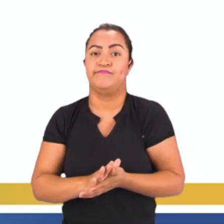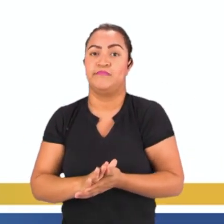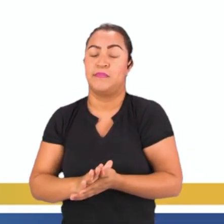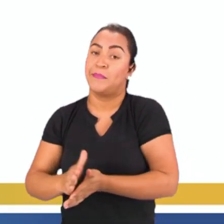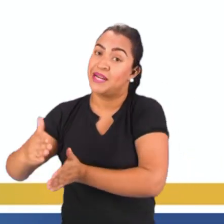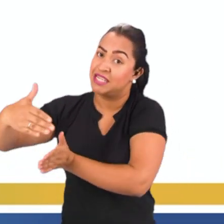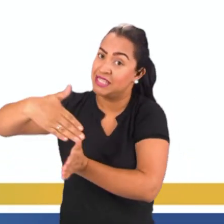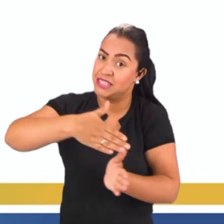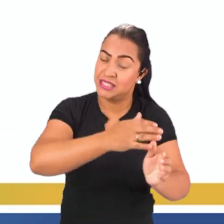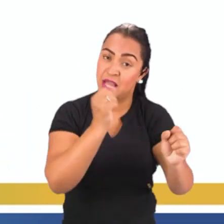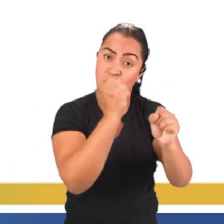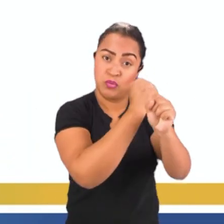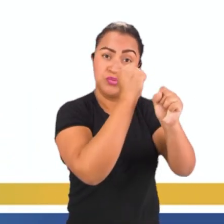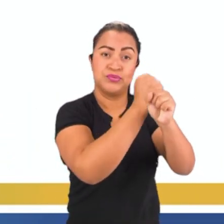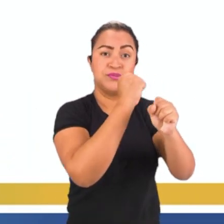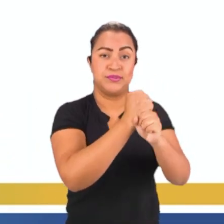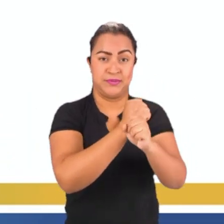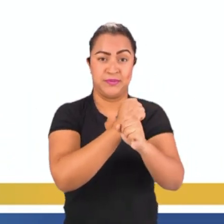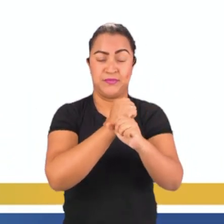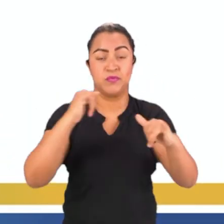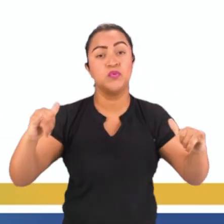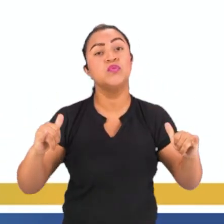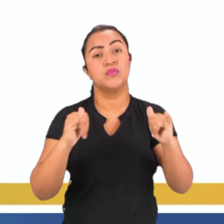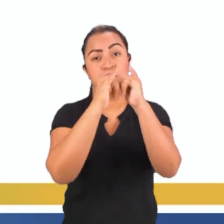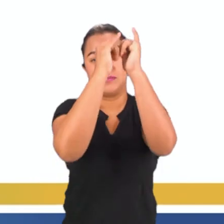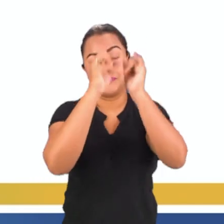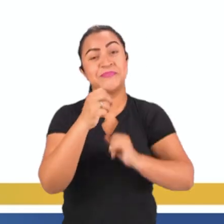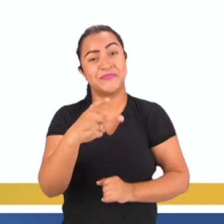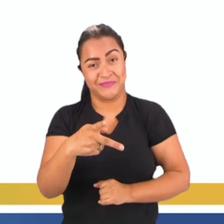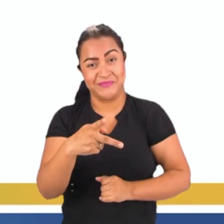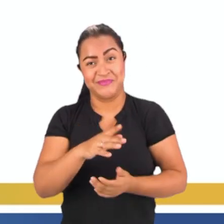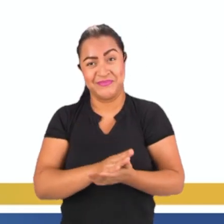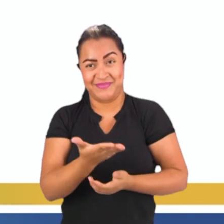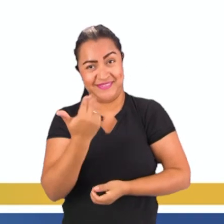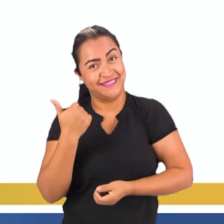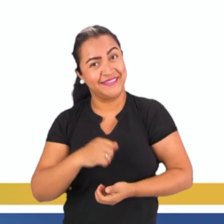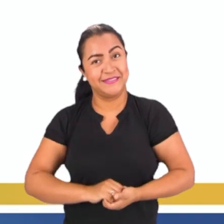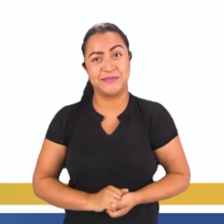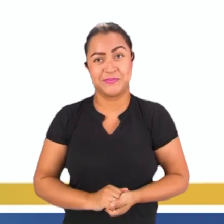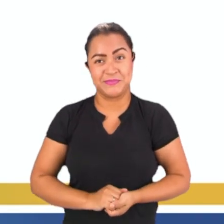feita o quê? Essa construção, tá, de uma hidrelétrica. Ok? Vamos lá.